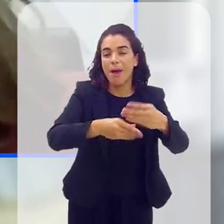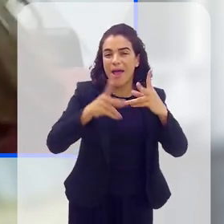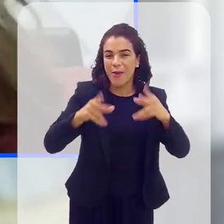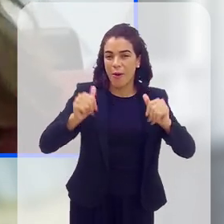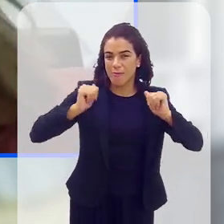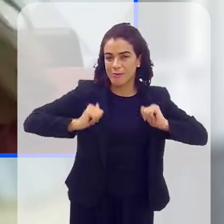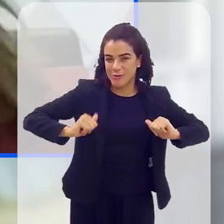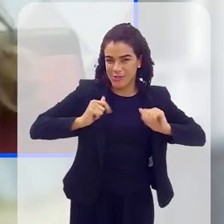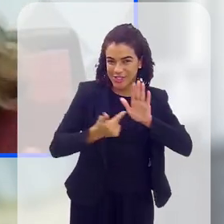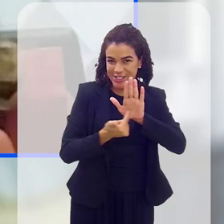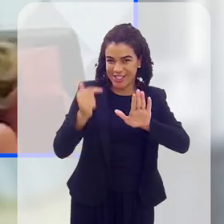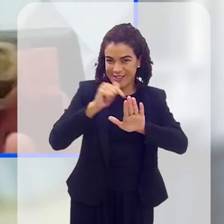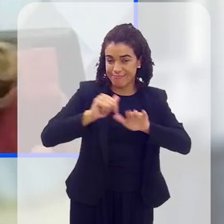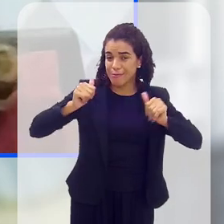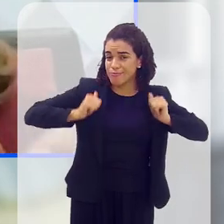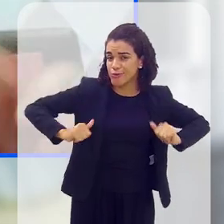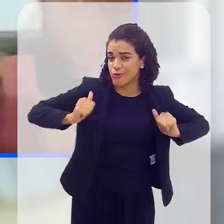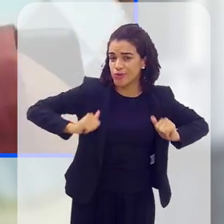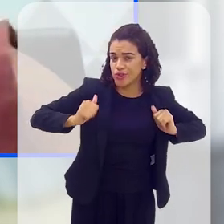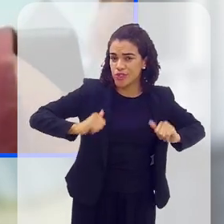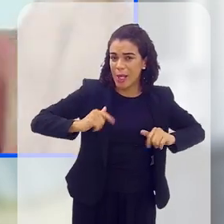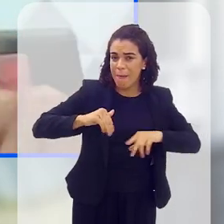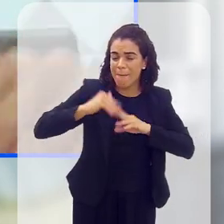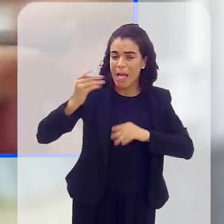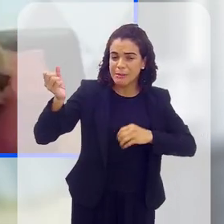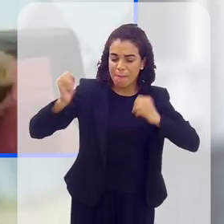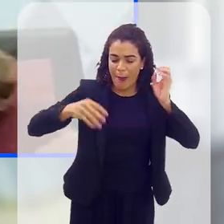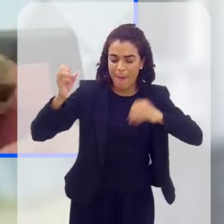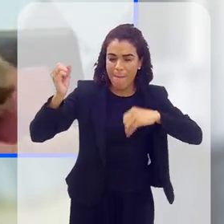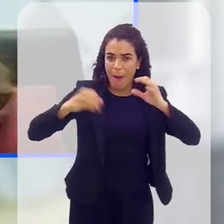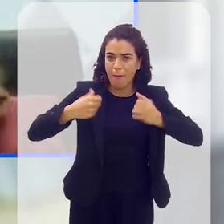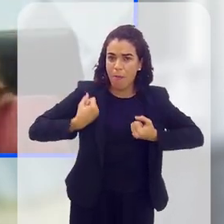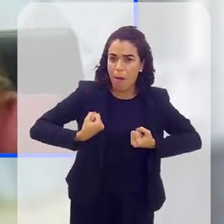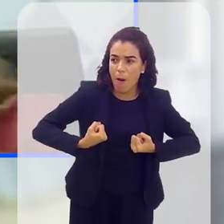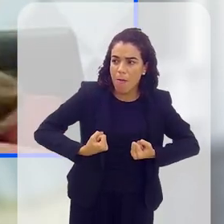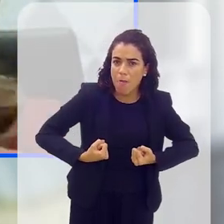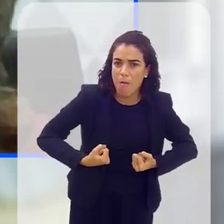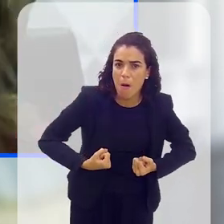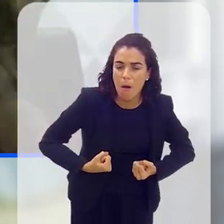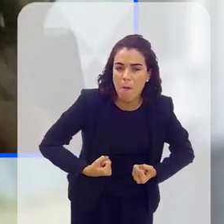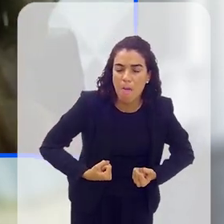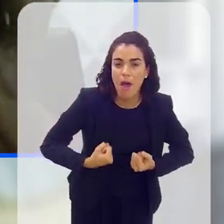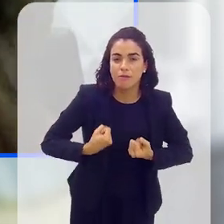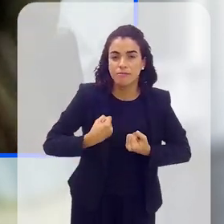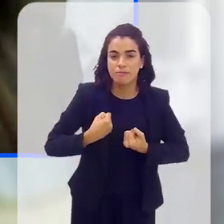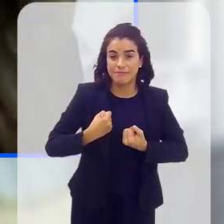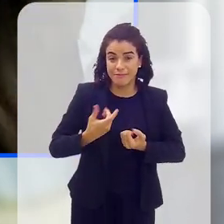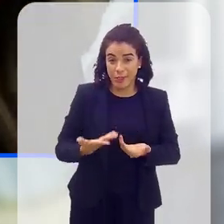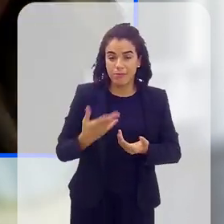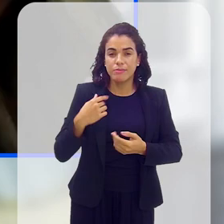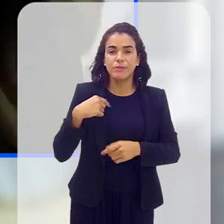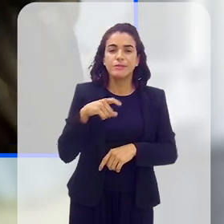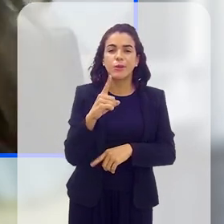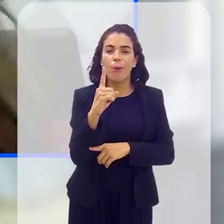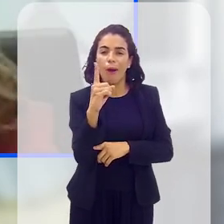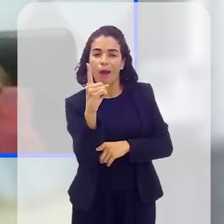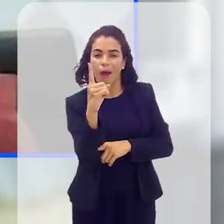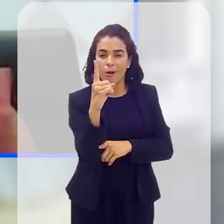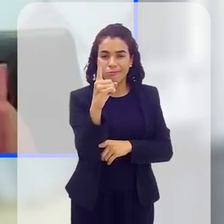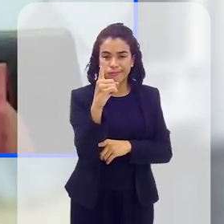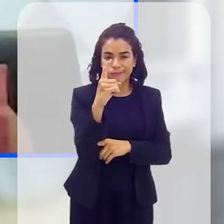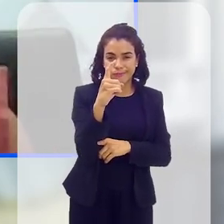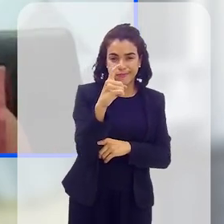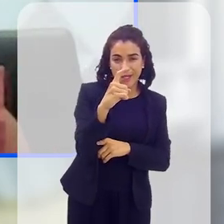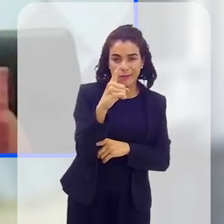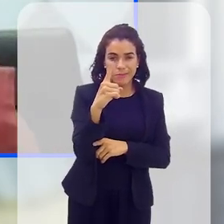mochilinha que a gente carrega e essa mochilinha vai ficando com mais pedra, com mais pedra. Então, se eu não olho para essa coluna no início da vida,